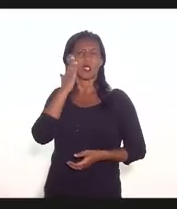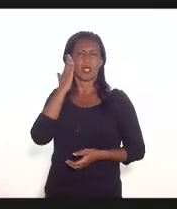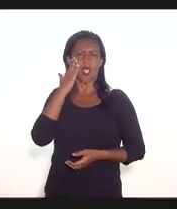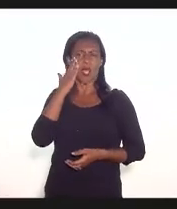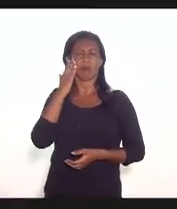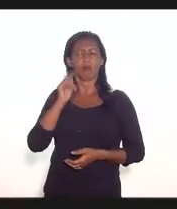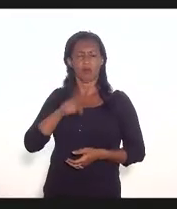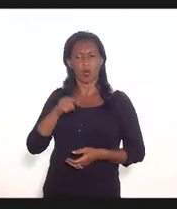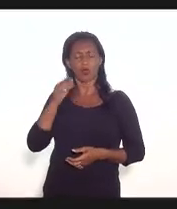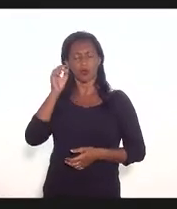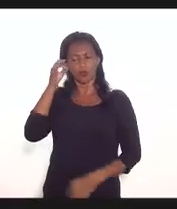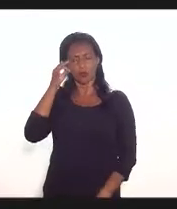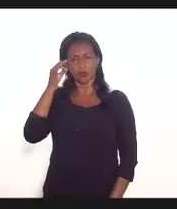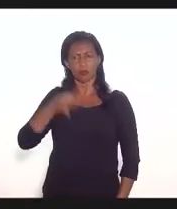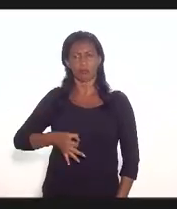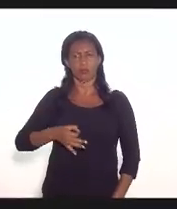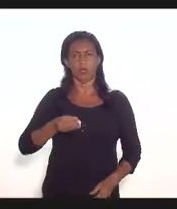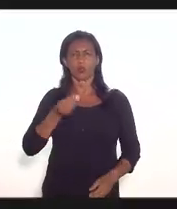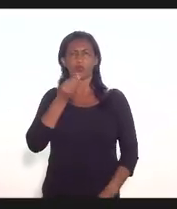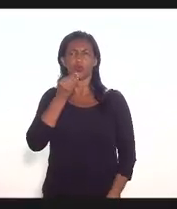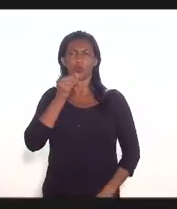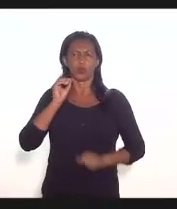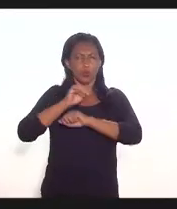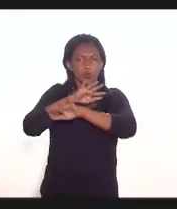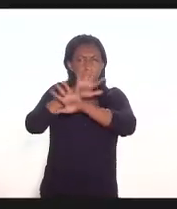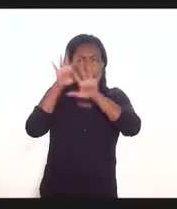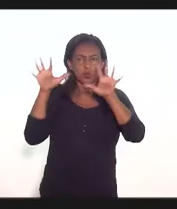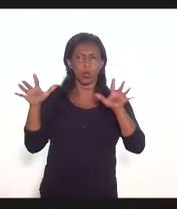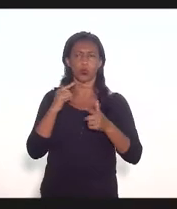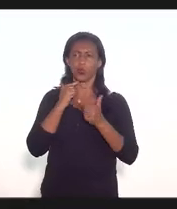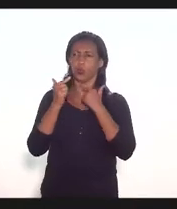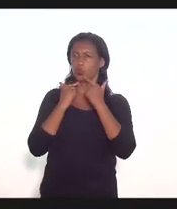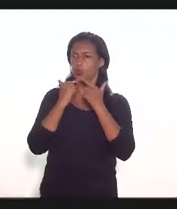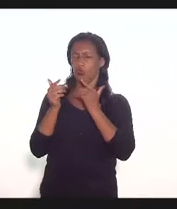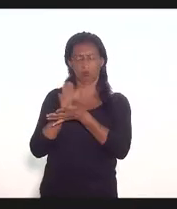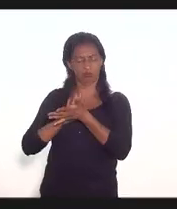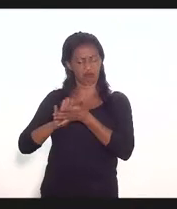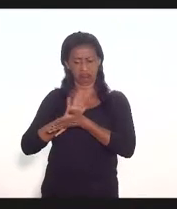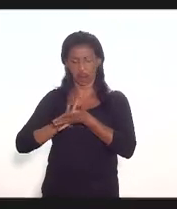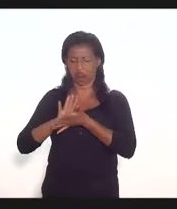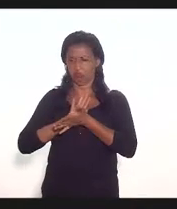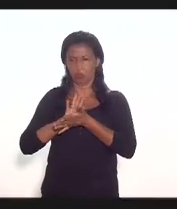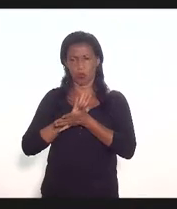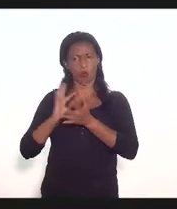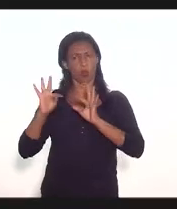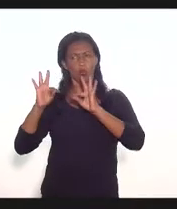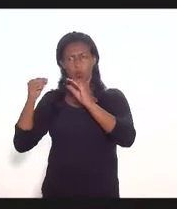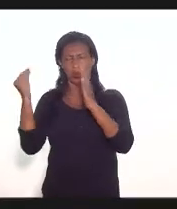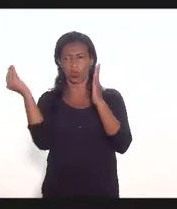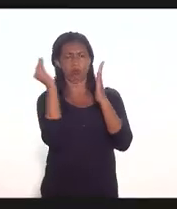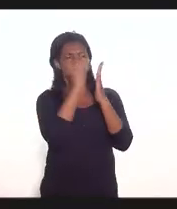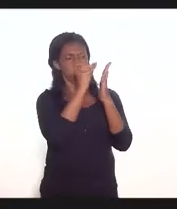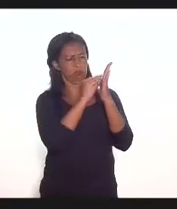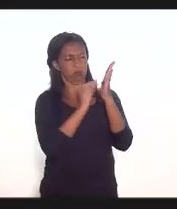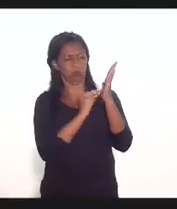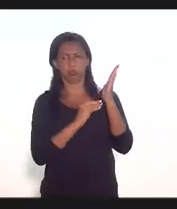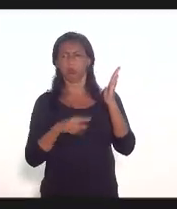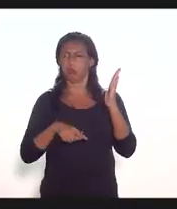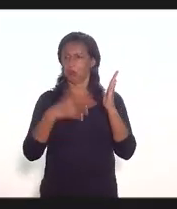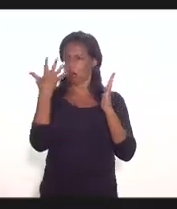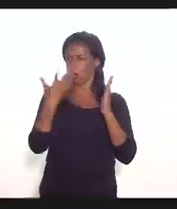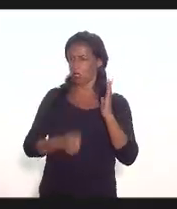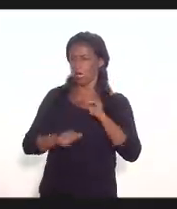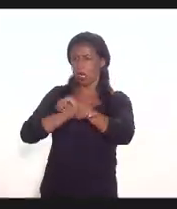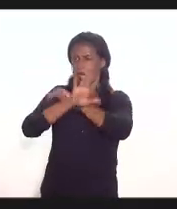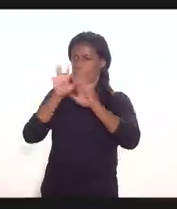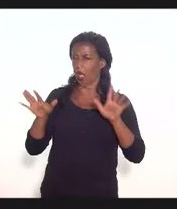vamos tratar isso com toda a transparência lisura eu não tenho dúvida que todas as colaborações foram pertinentes e fica claro de